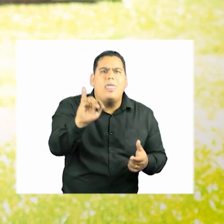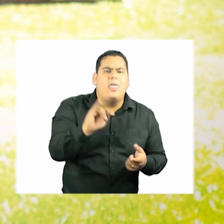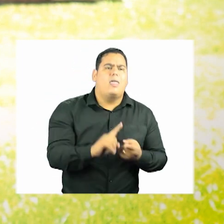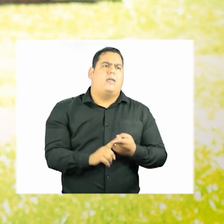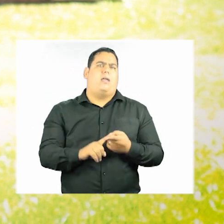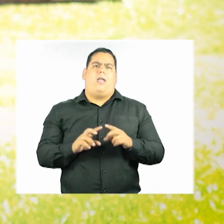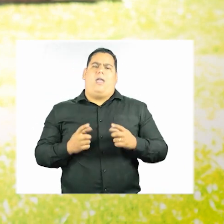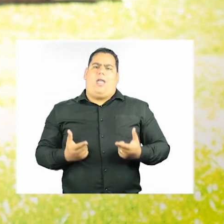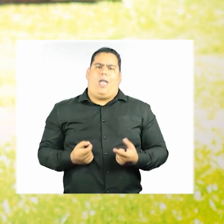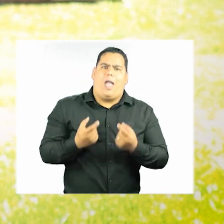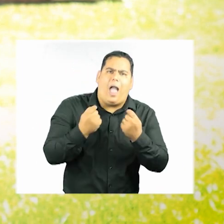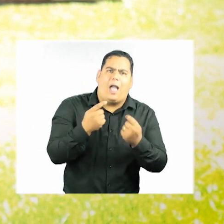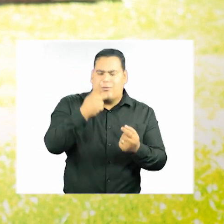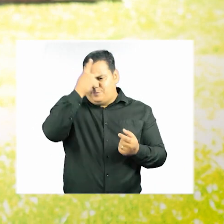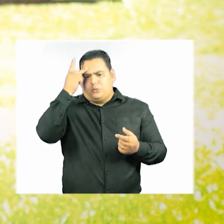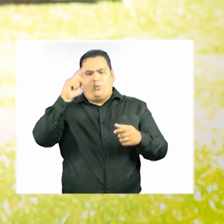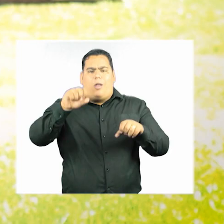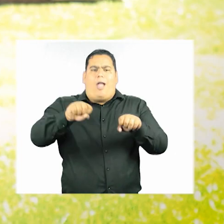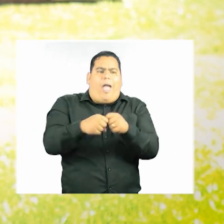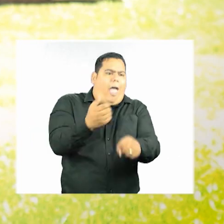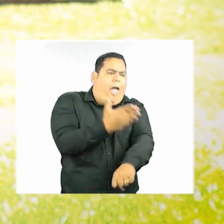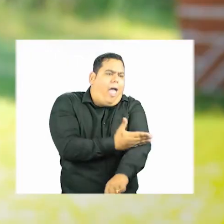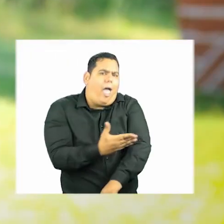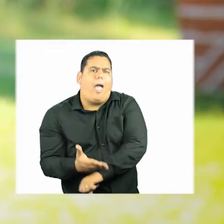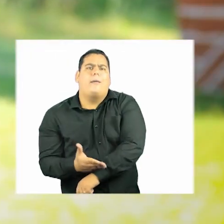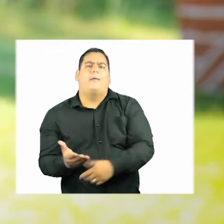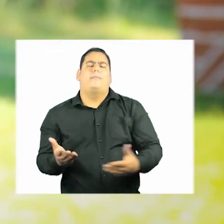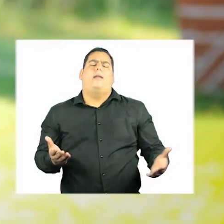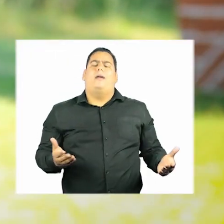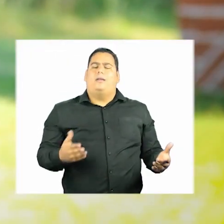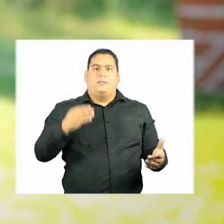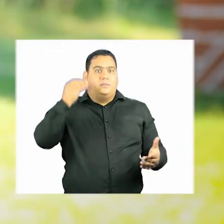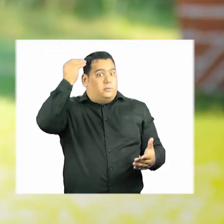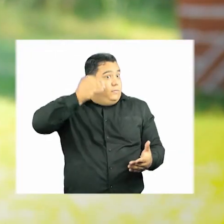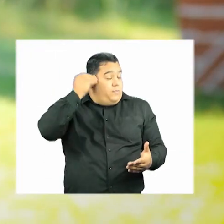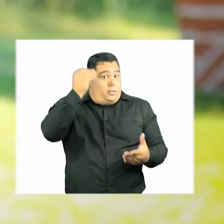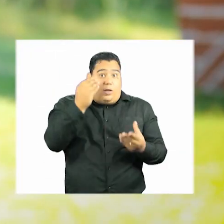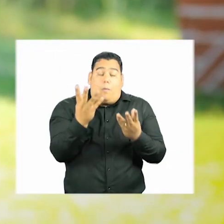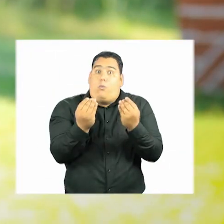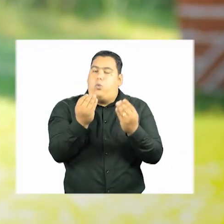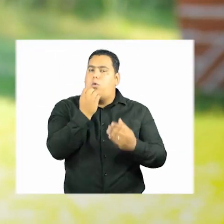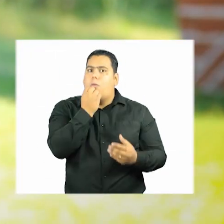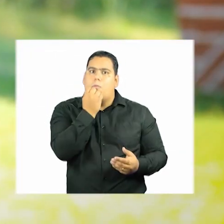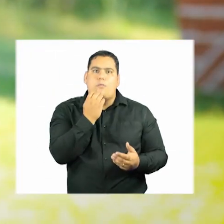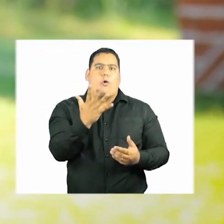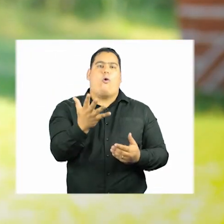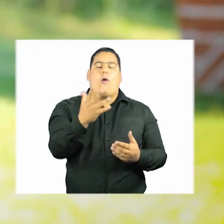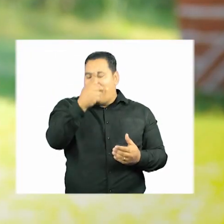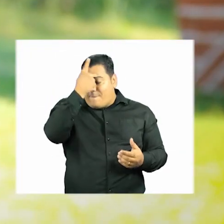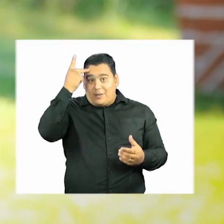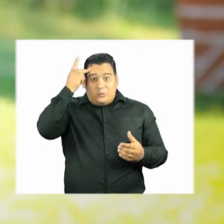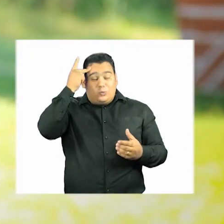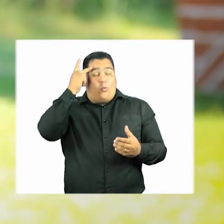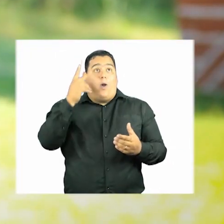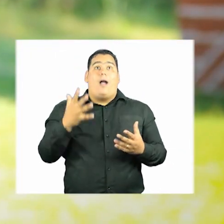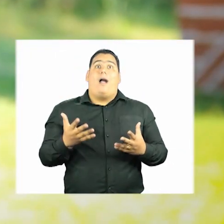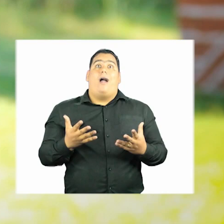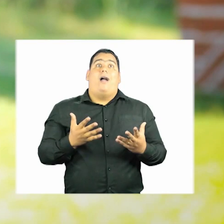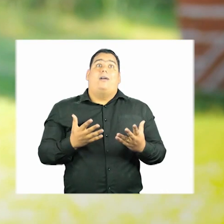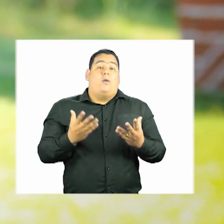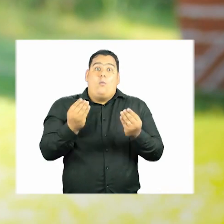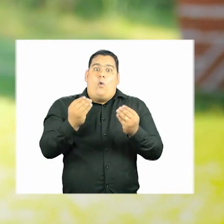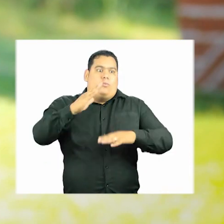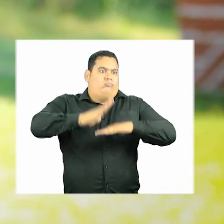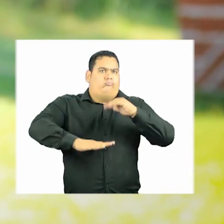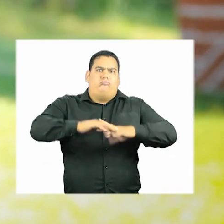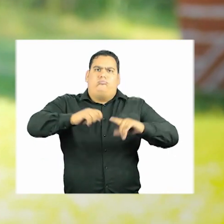Vinha UTI, vinha câncer, vinha quebrado. E tive uma experiência curta, mas muito rica. Pessoas muito